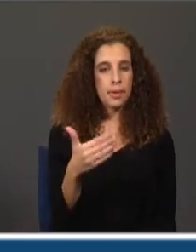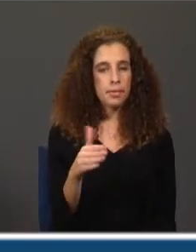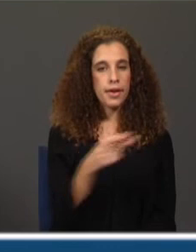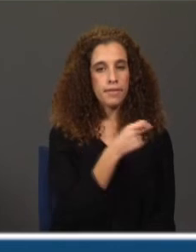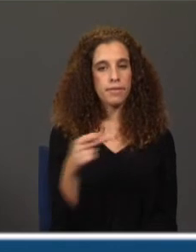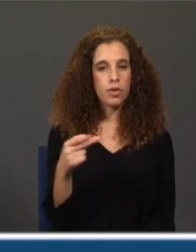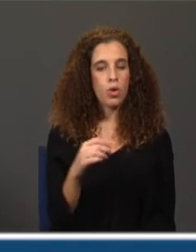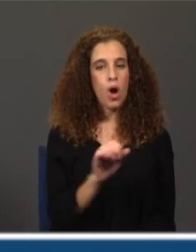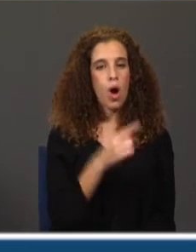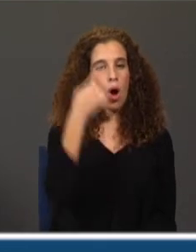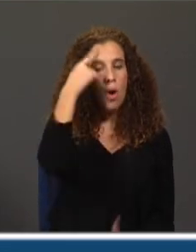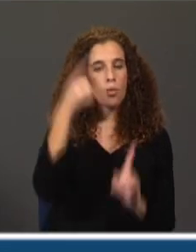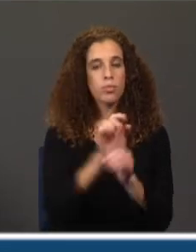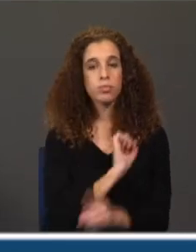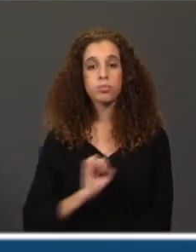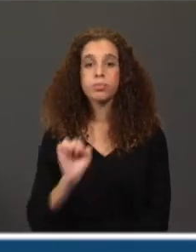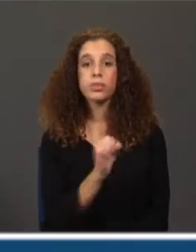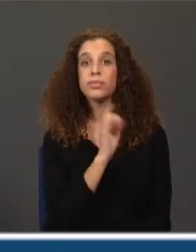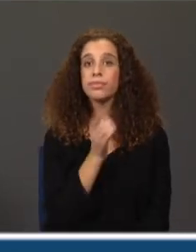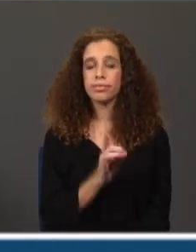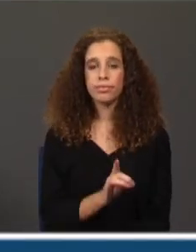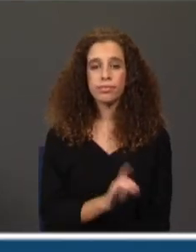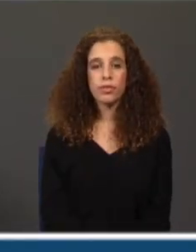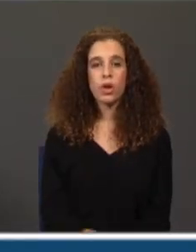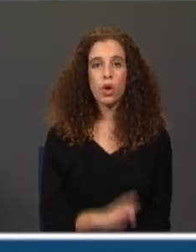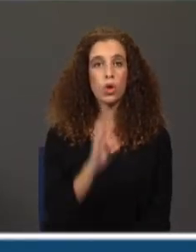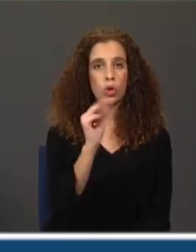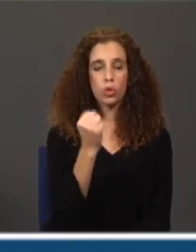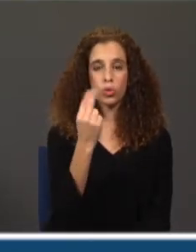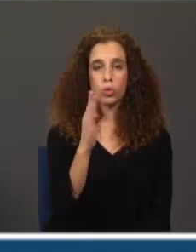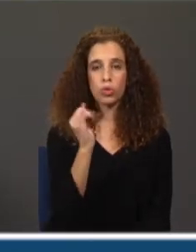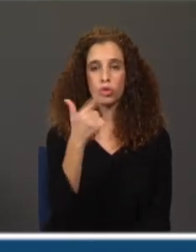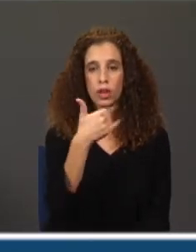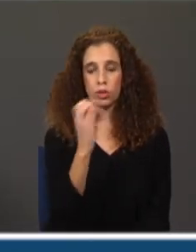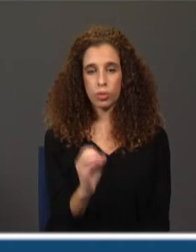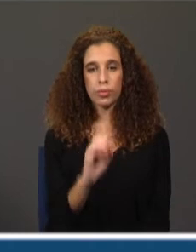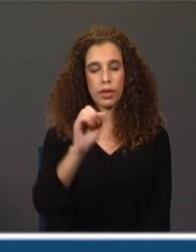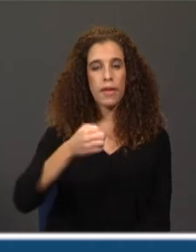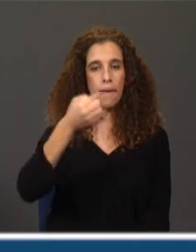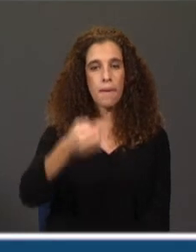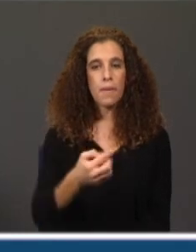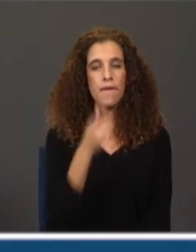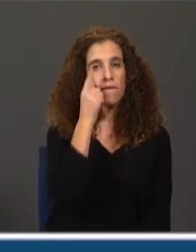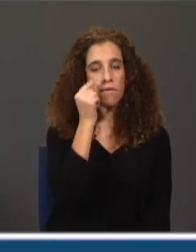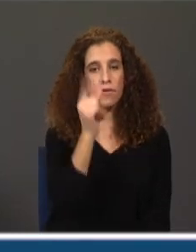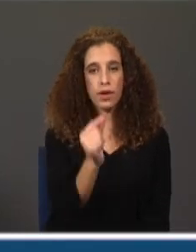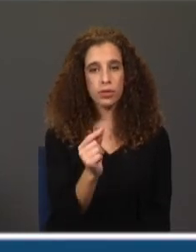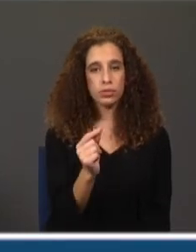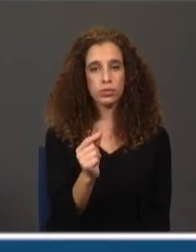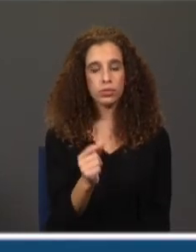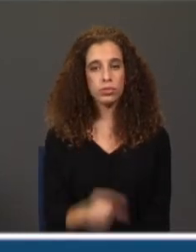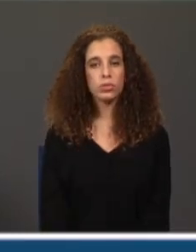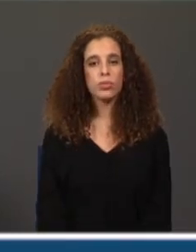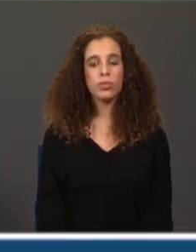desempenha a função sintática de sujeito. E depois temos o verbo copulativo e o seu